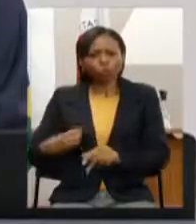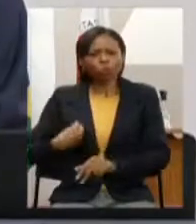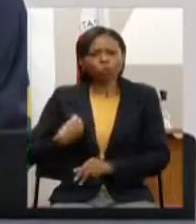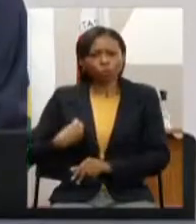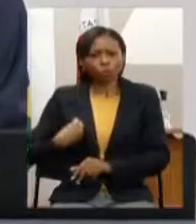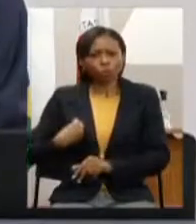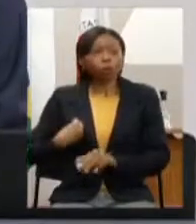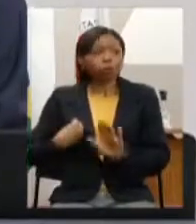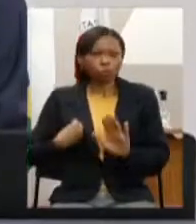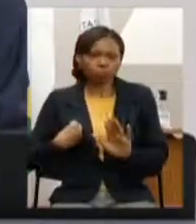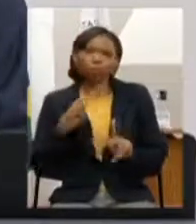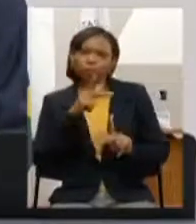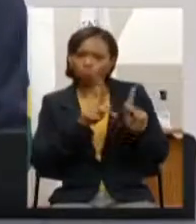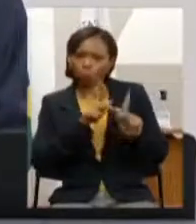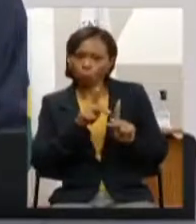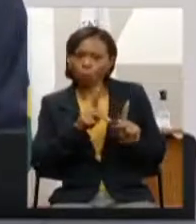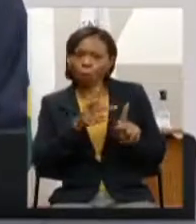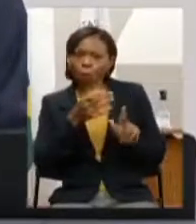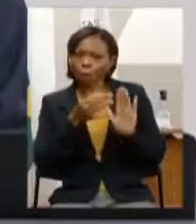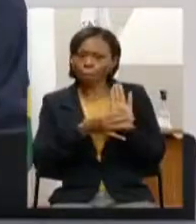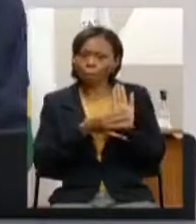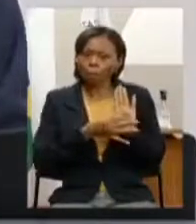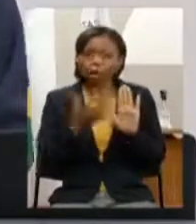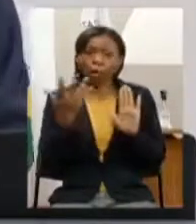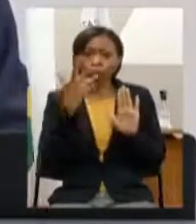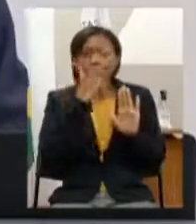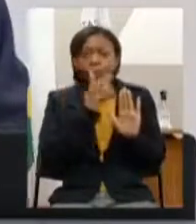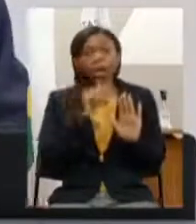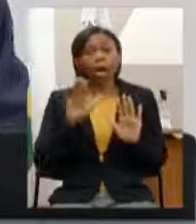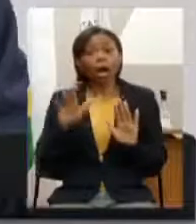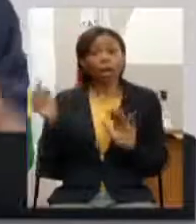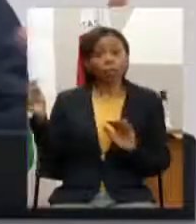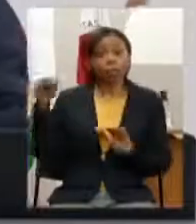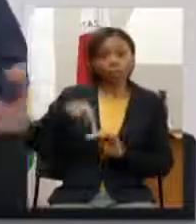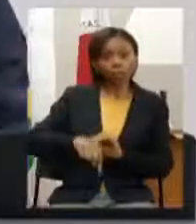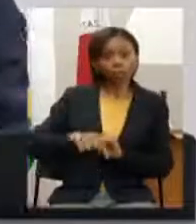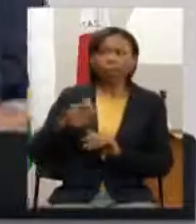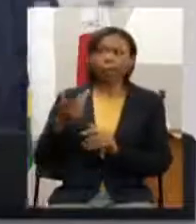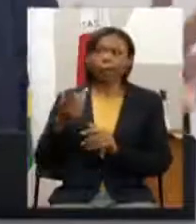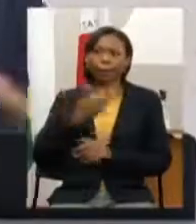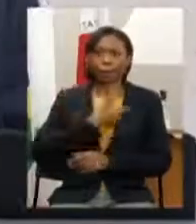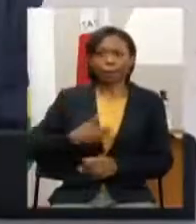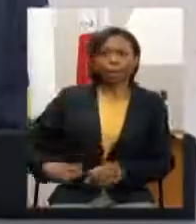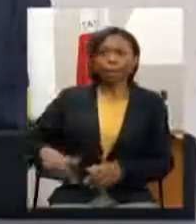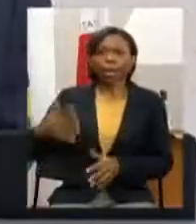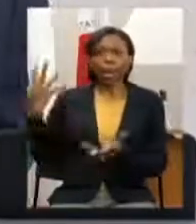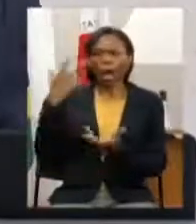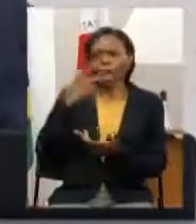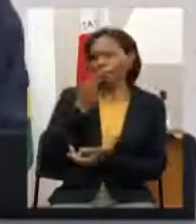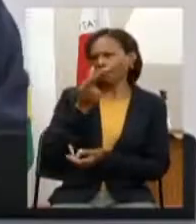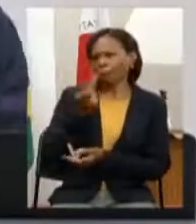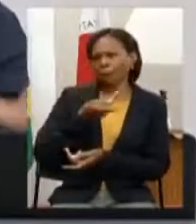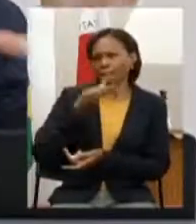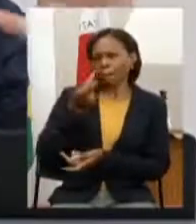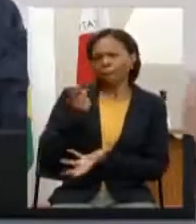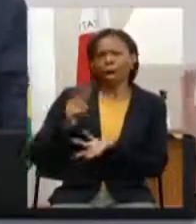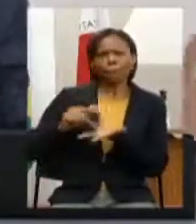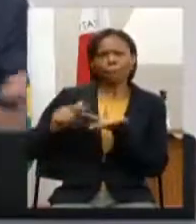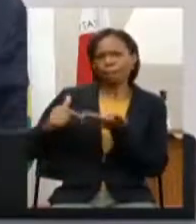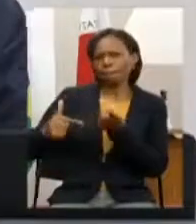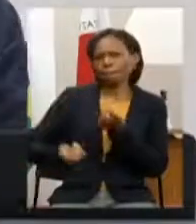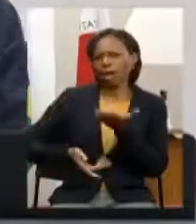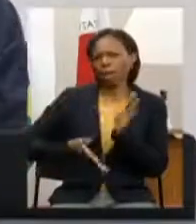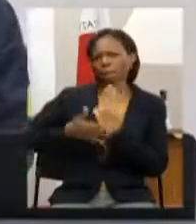belo é lindo falar expressar aqui todo ano as pessoas se encantam de ver uma